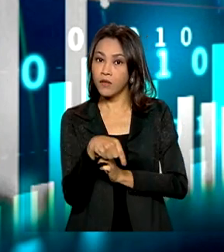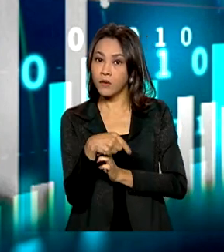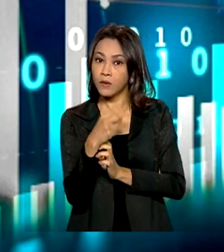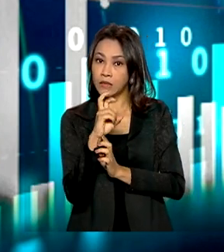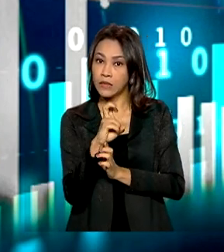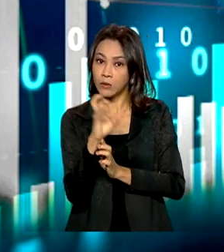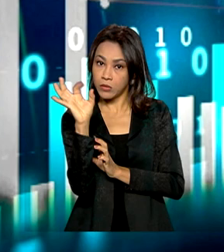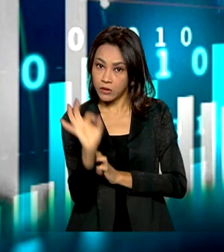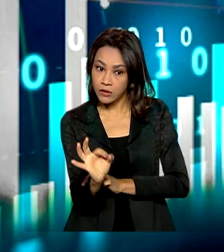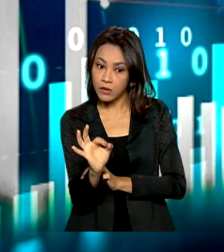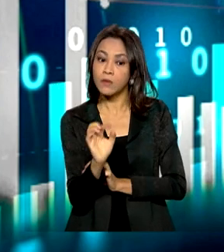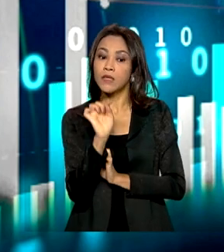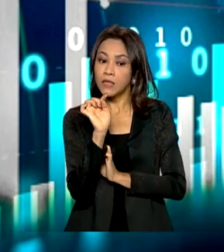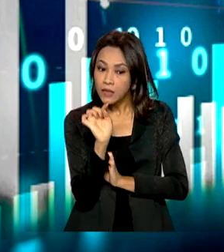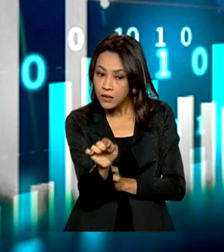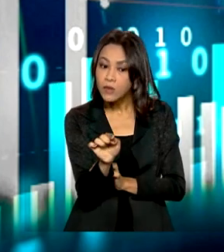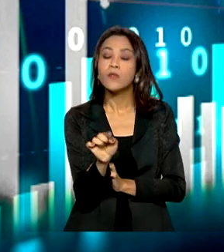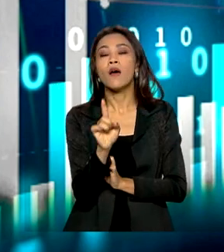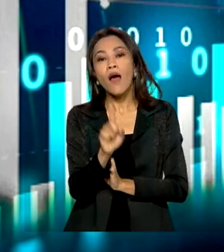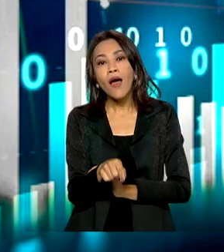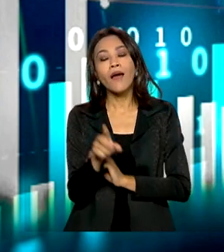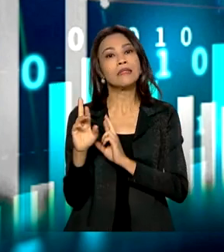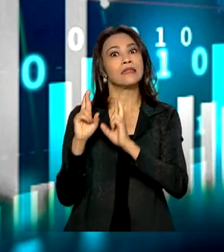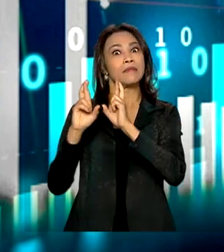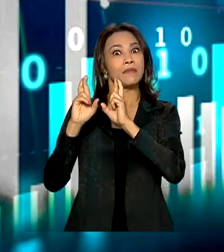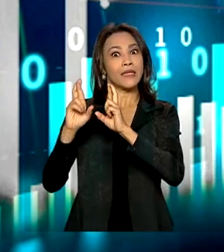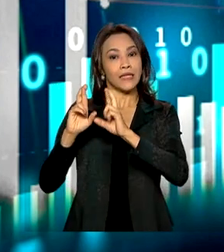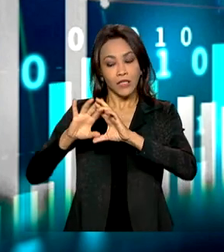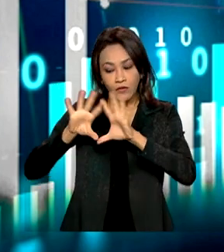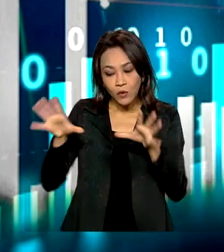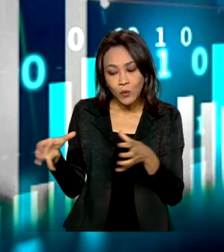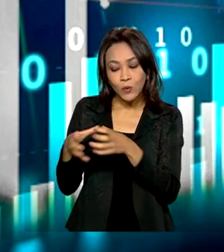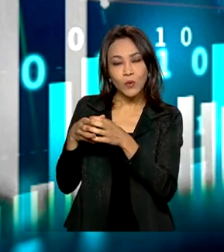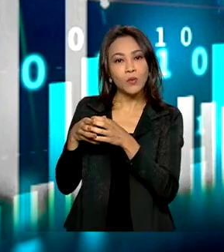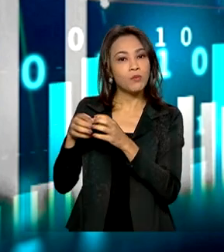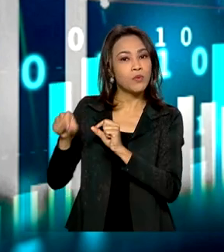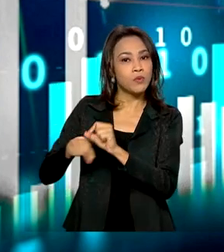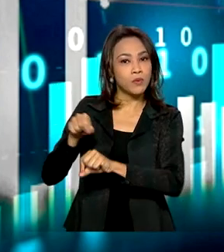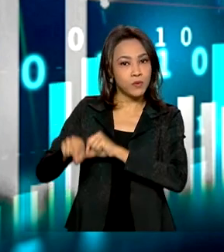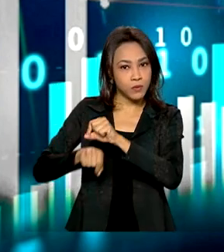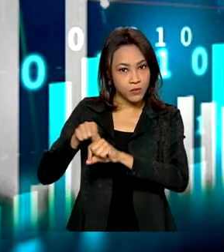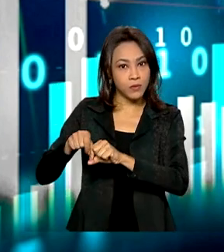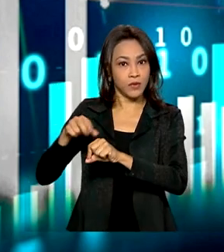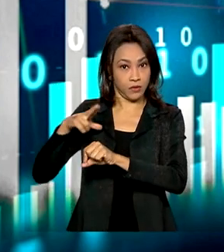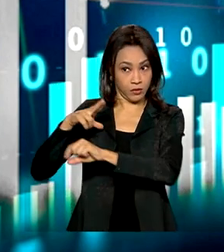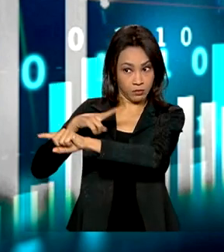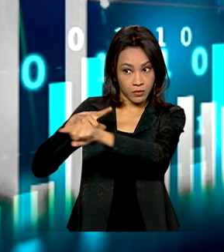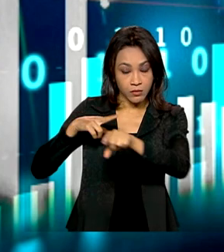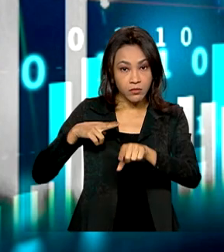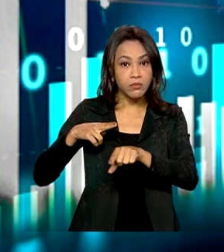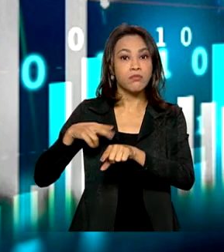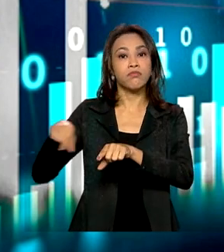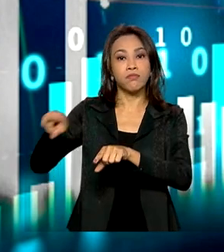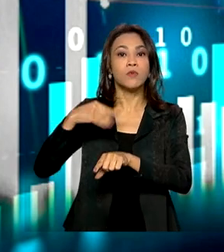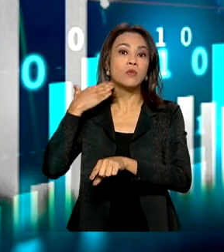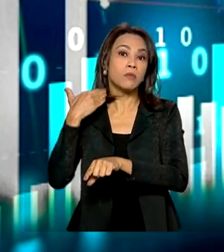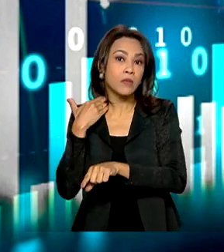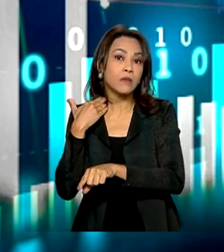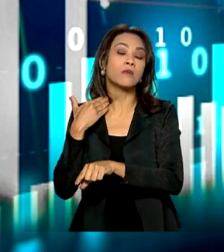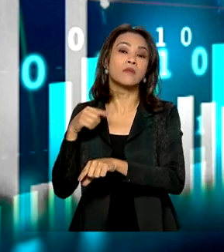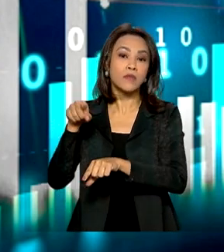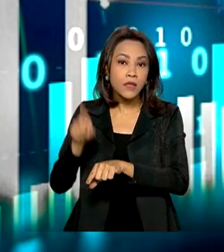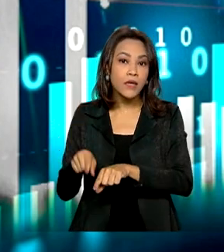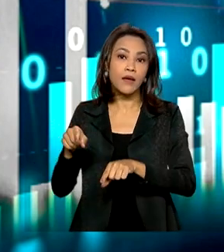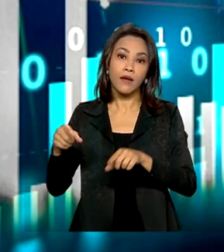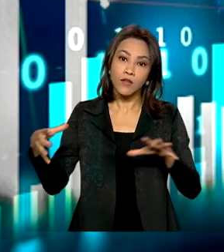ao encontro e é convergente com a expectativa dos agentes econômicos privados, analistas financeiros, que fazem